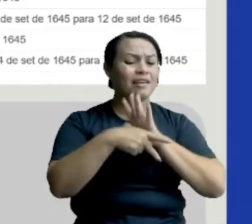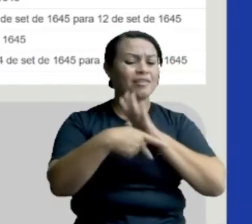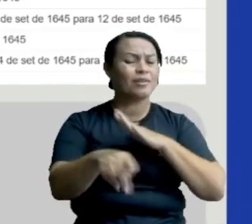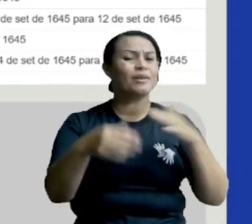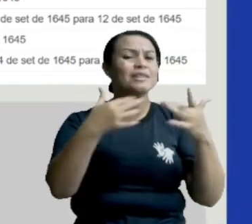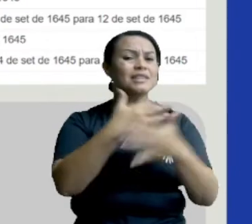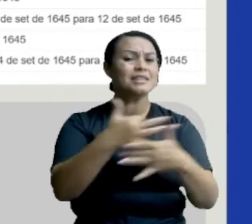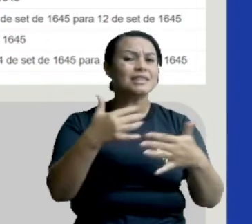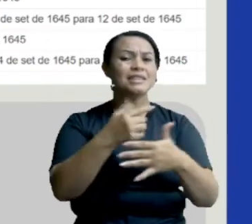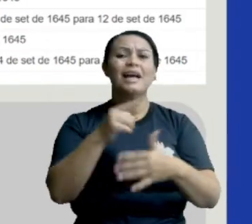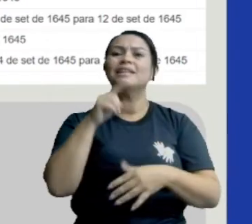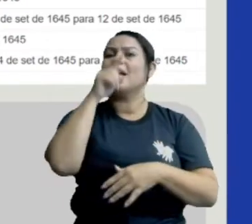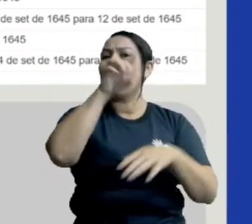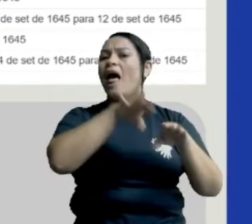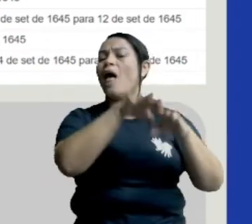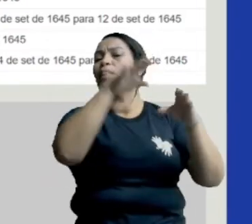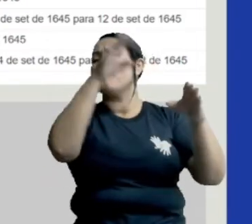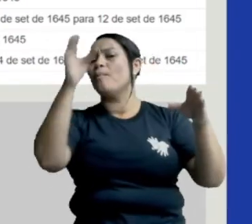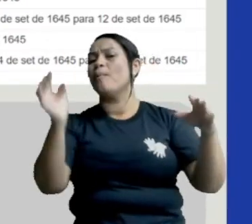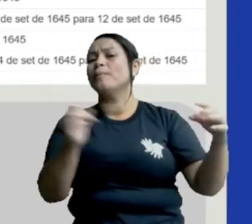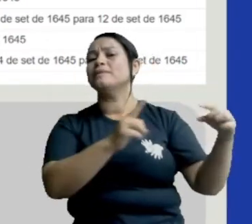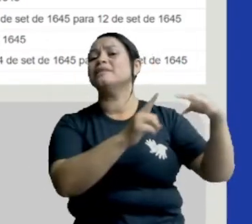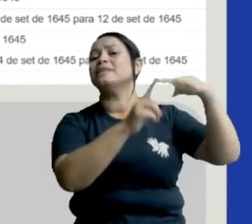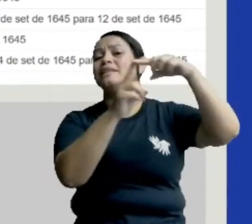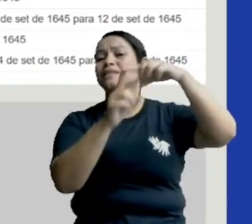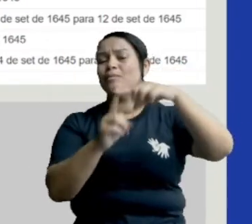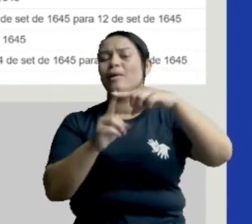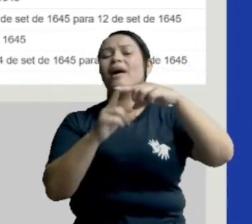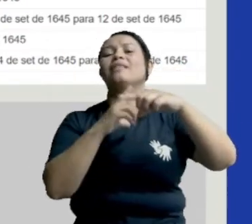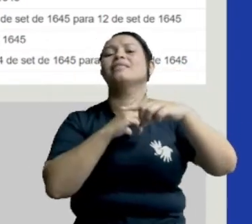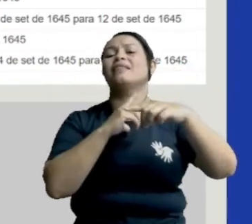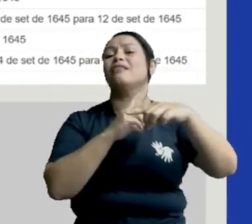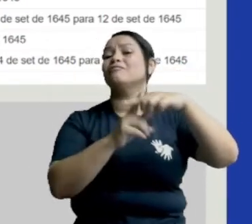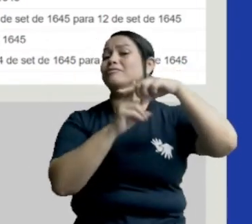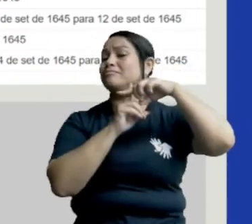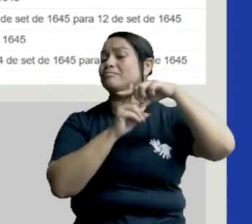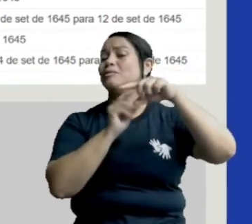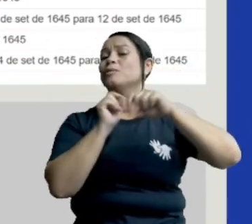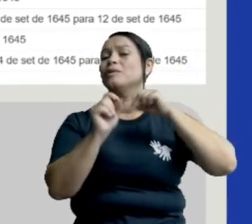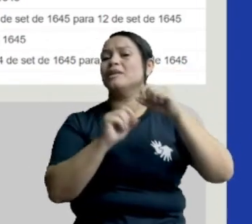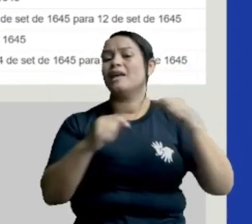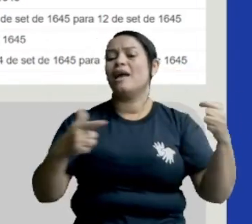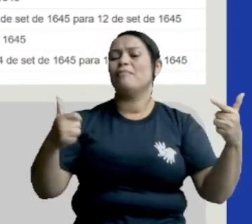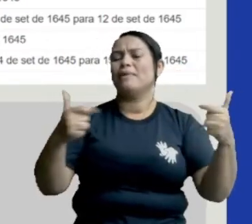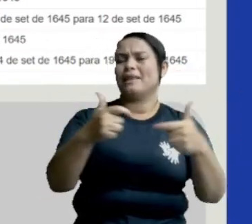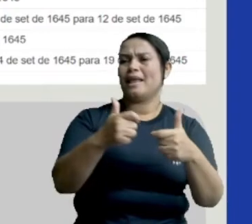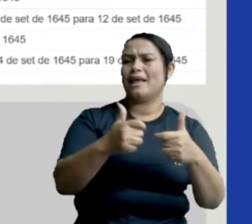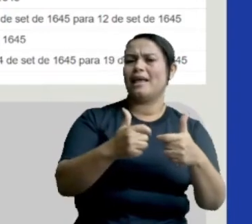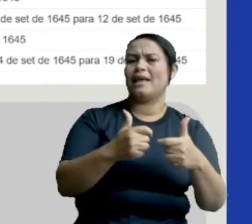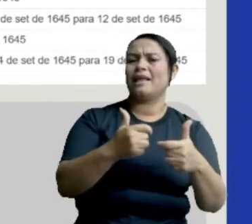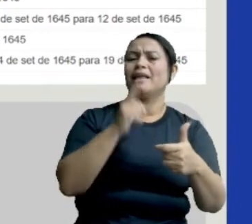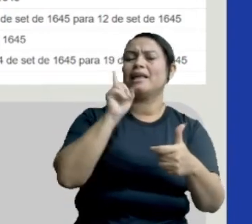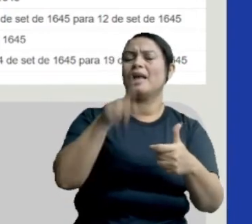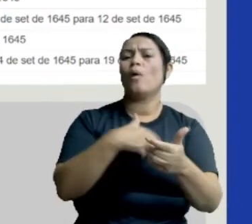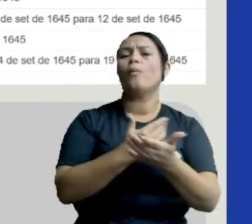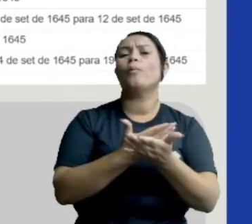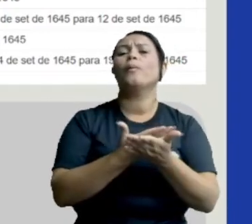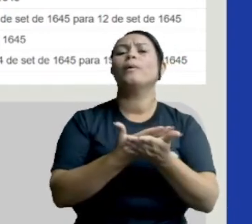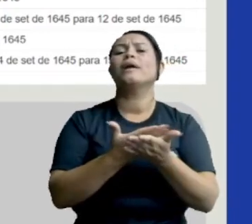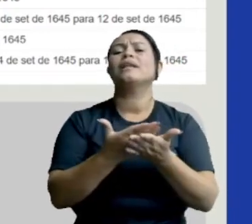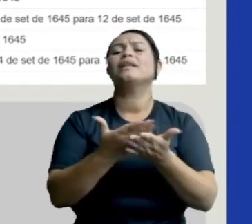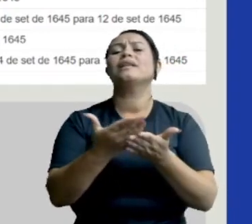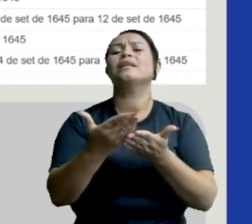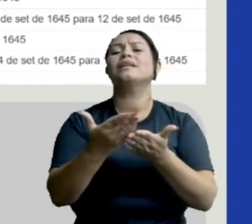lá no Monte das Tabocas, a Batalha das Tabocas, que é o início, certo? Da